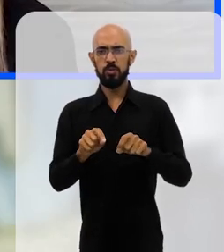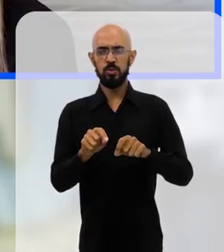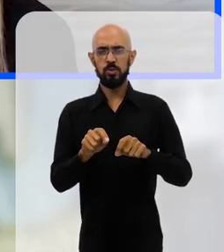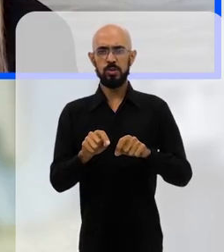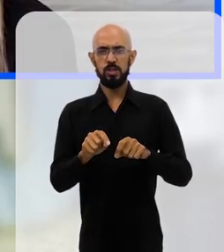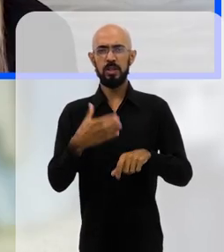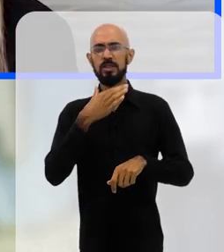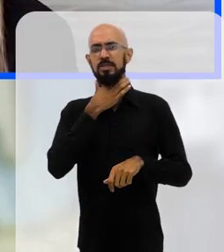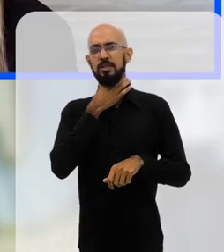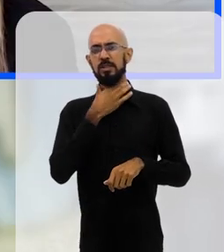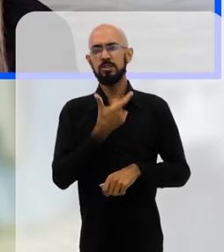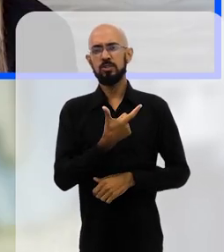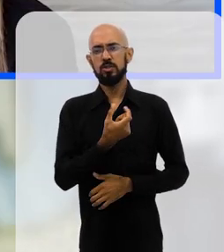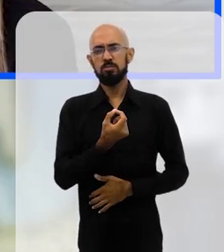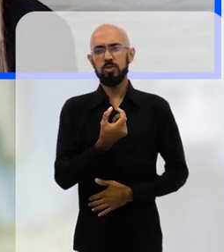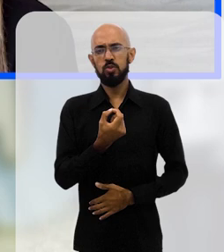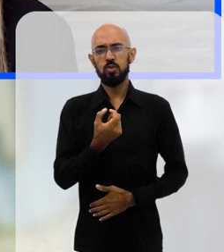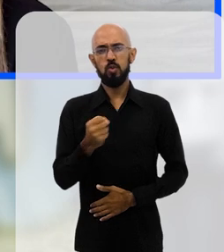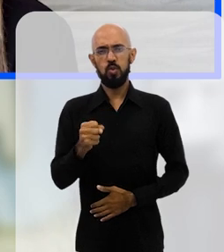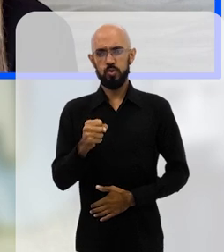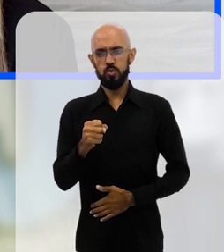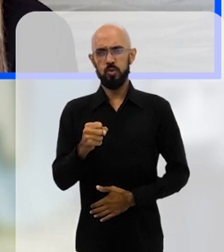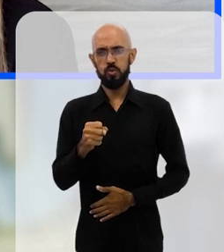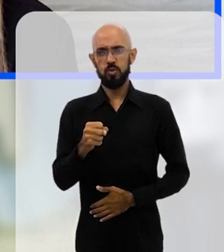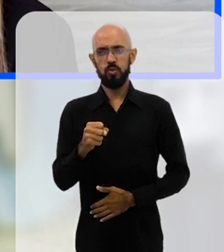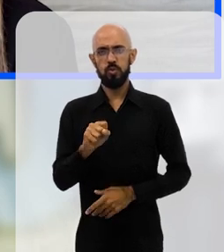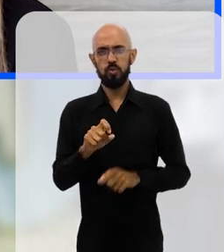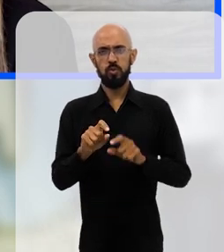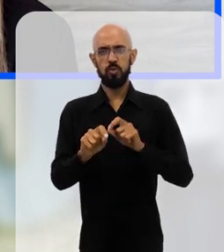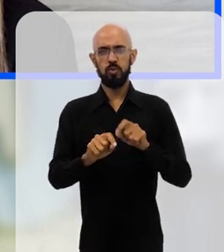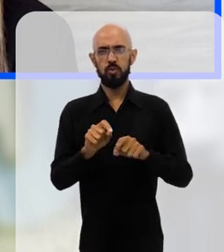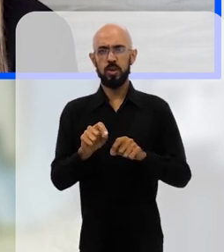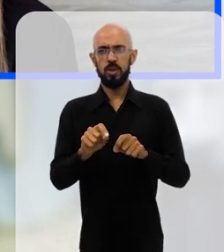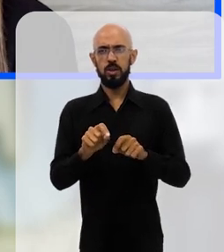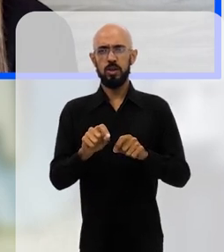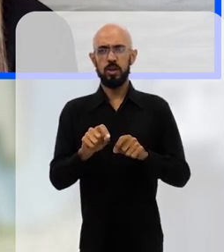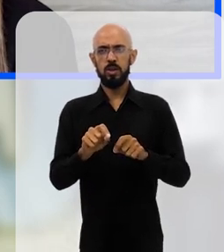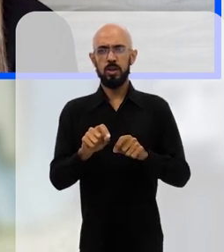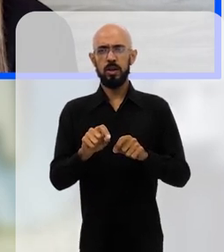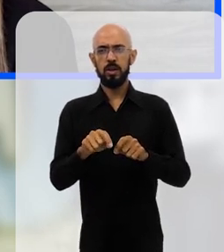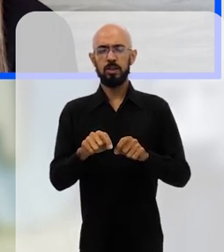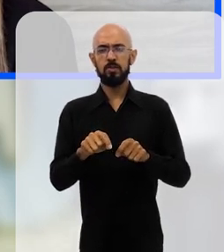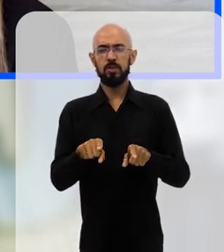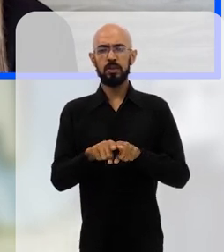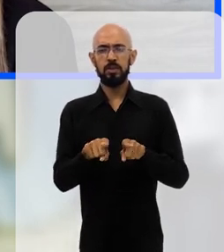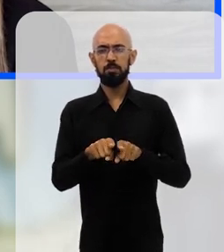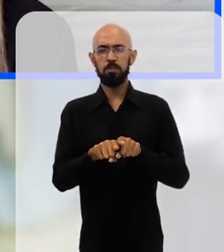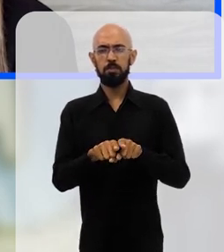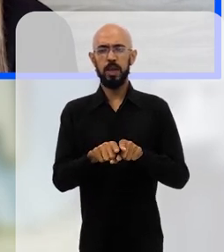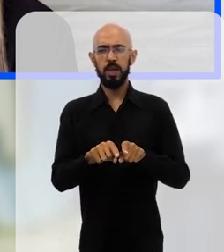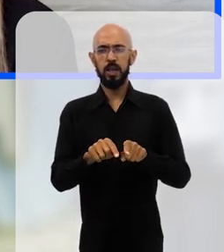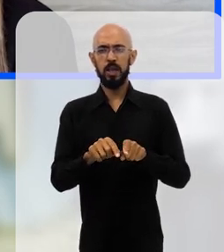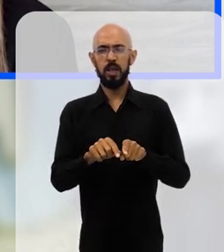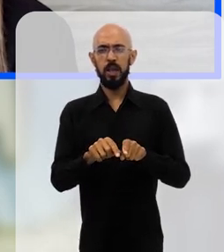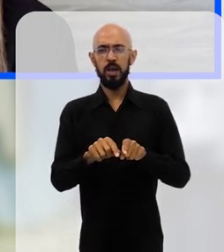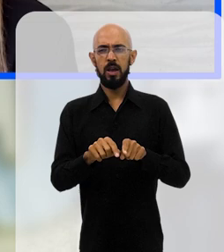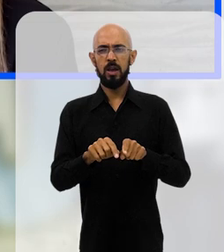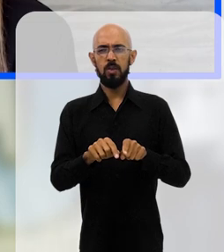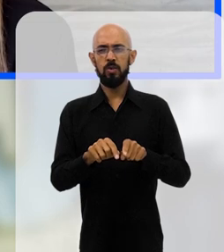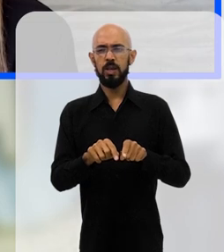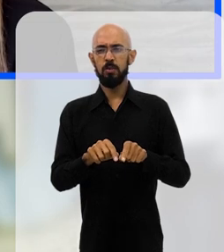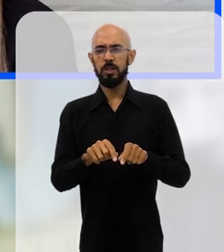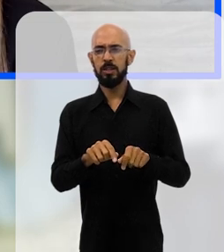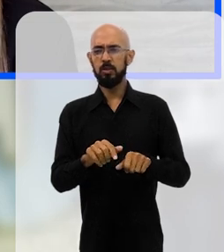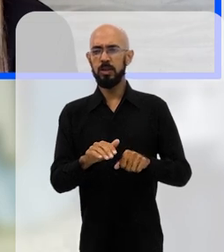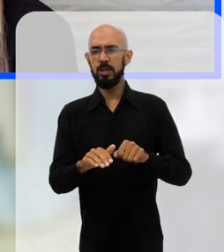aconteceu na crise de 2008, essas pessoas conseguiram não só recuperar, como aumentar suas fortunas nesse